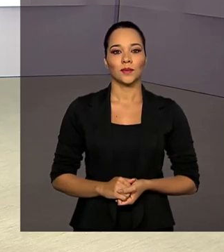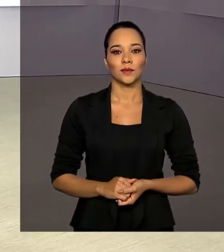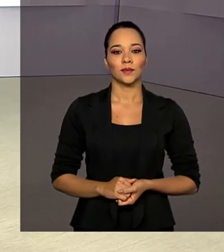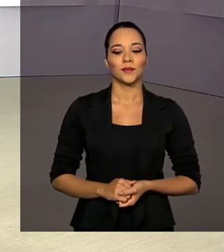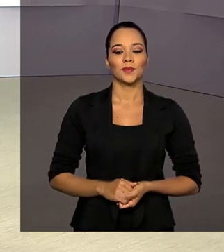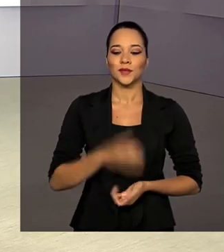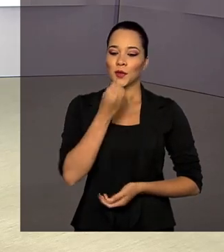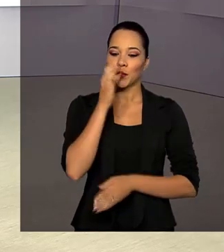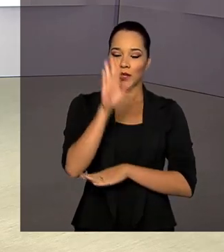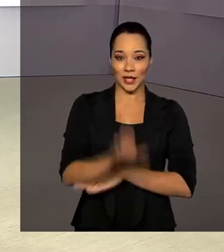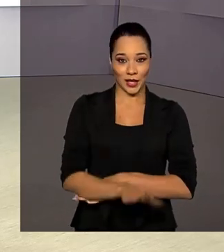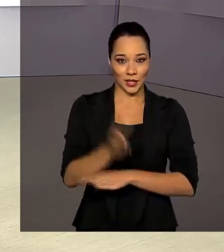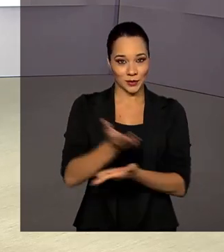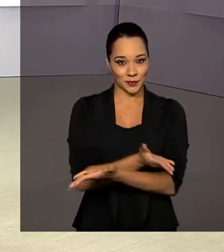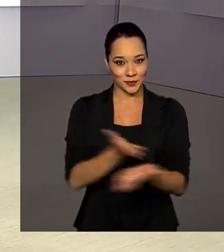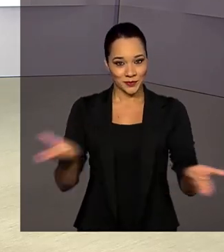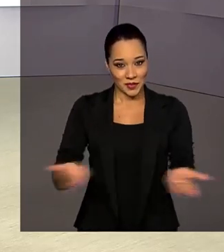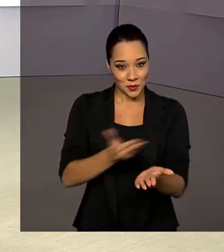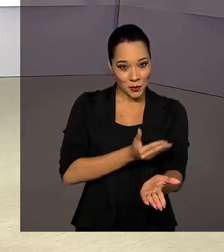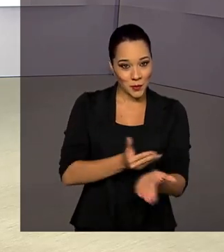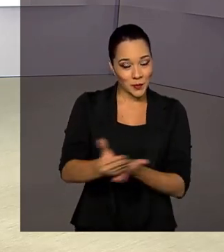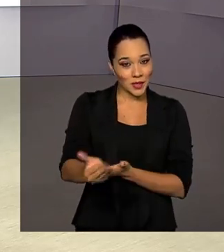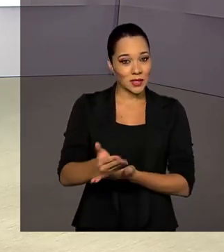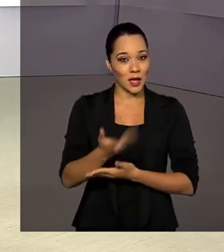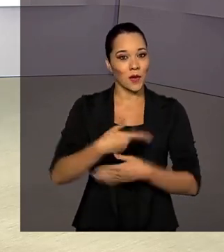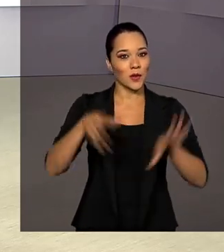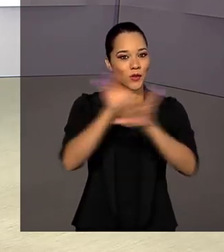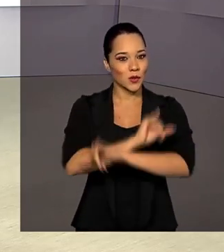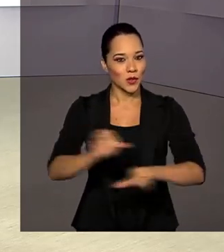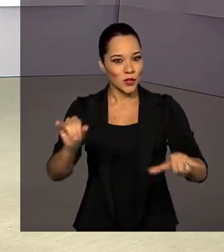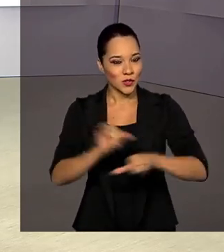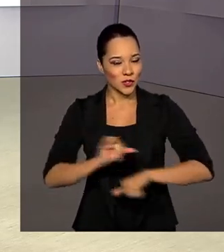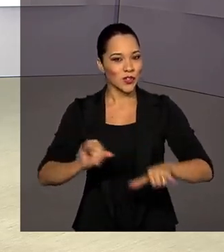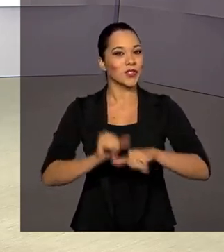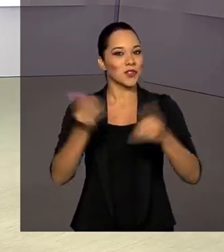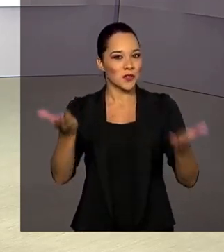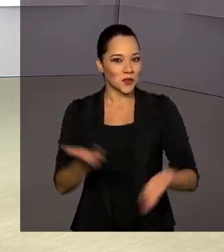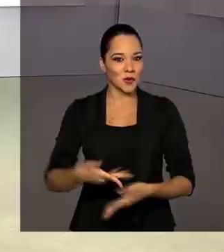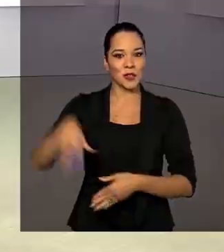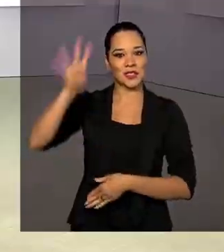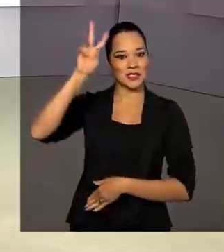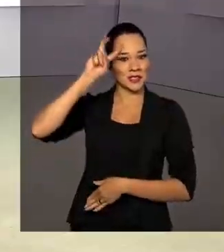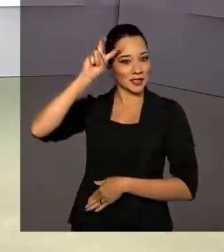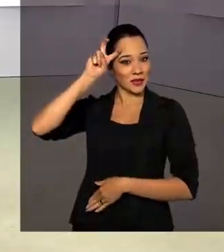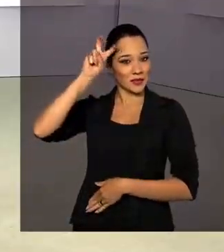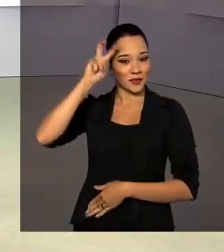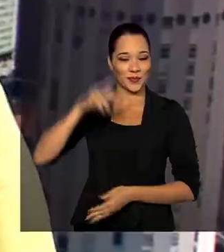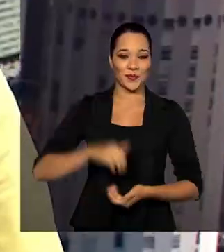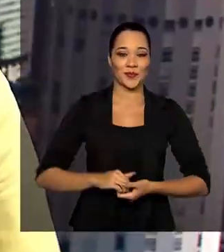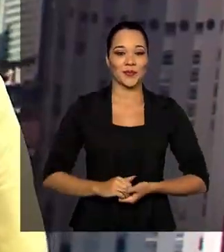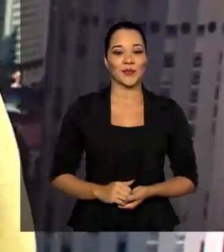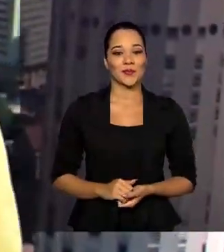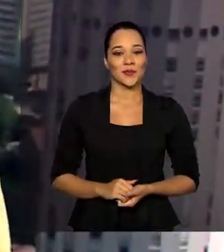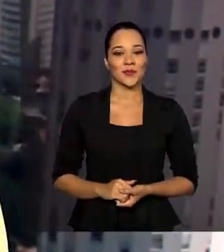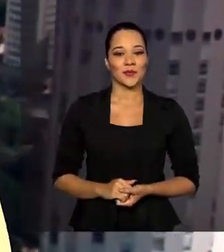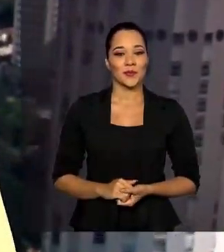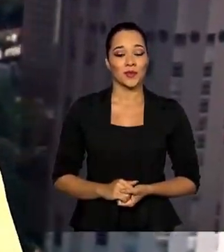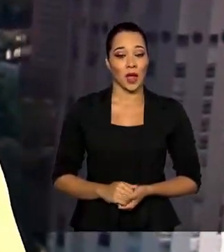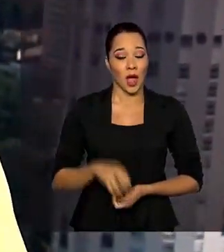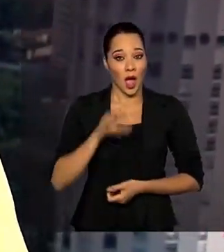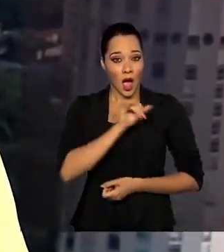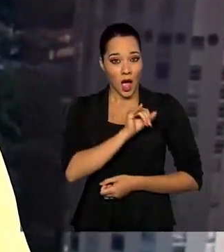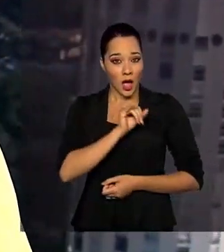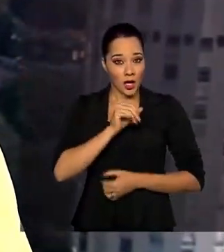Boa tarde, para você já estamos no ar com as notícias que movimentam esta quinta-feira. A